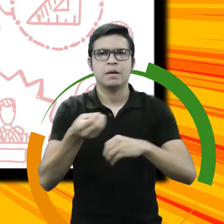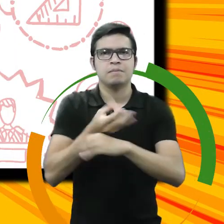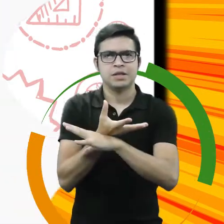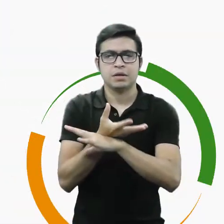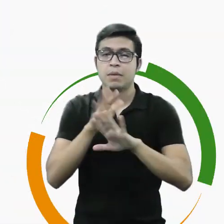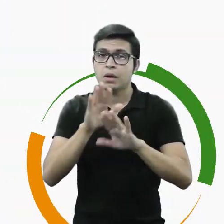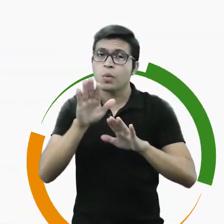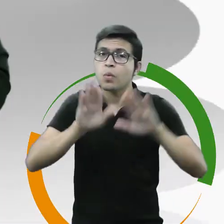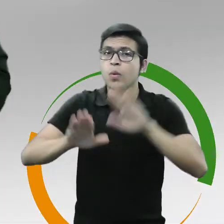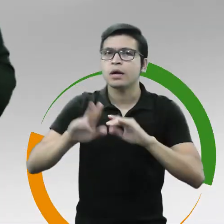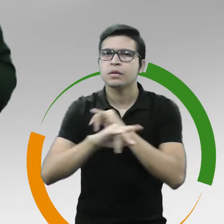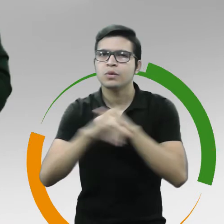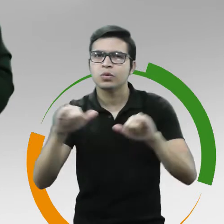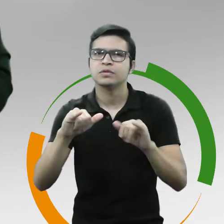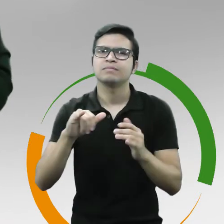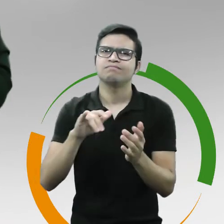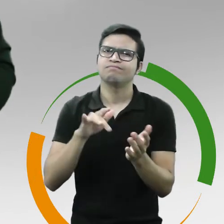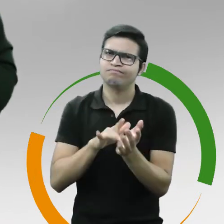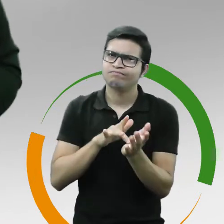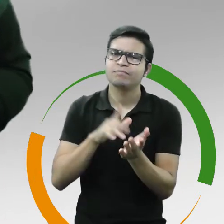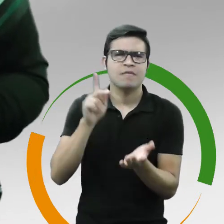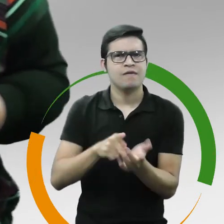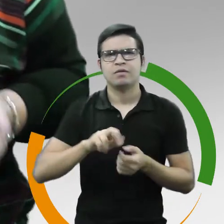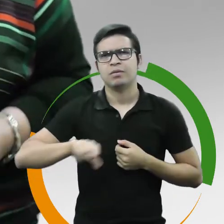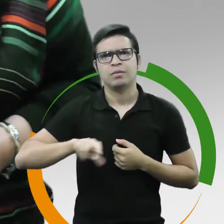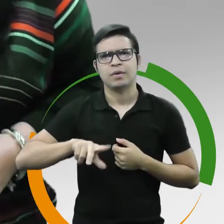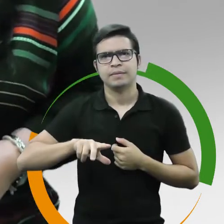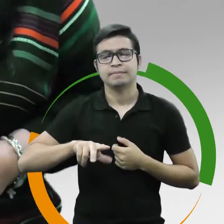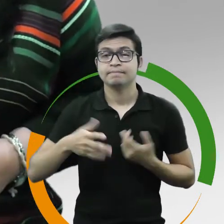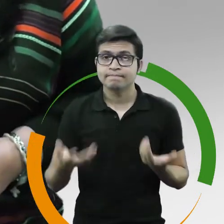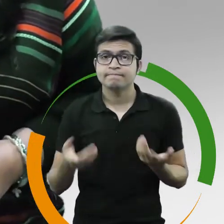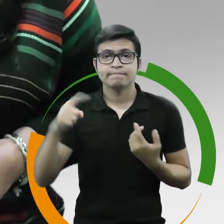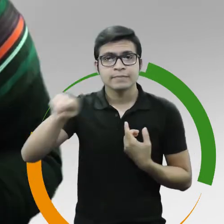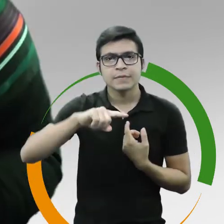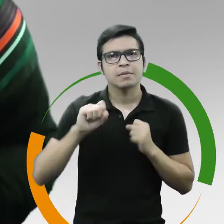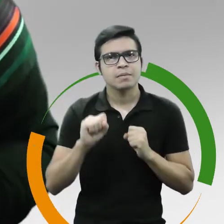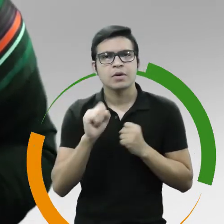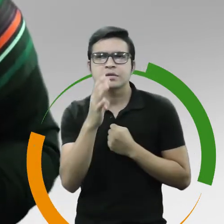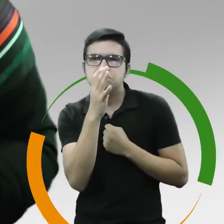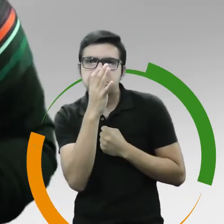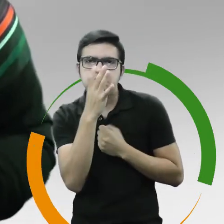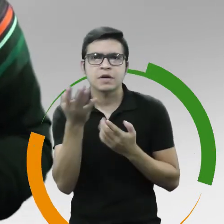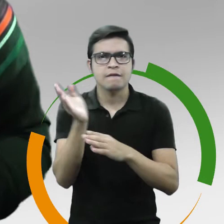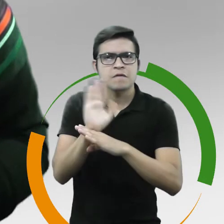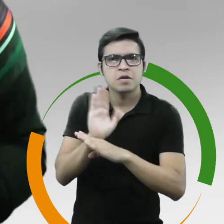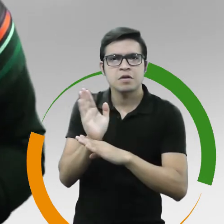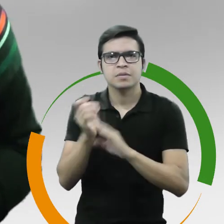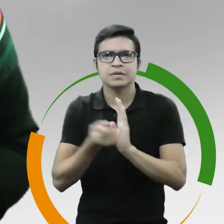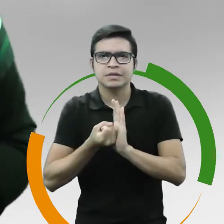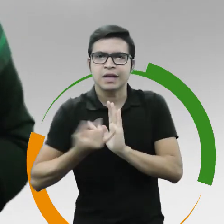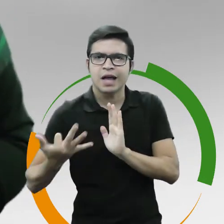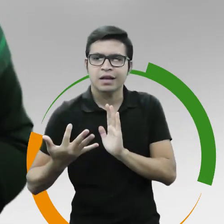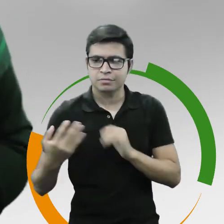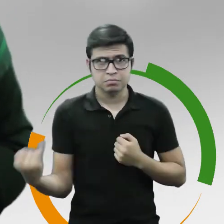news. Estude assistindo, assim você descansa, mas não para de aprender. Filmes e séries são ótimas